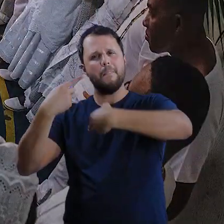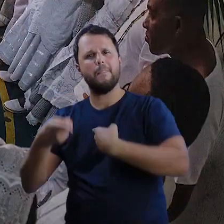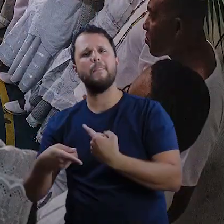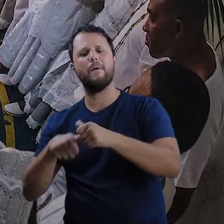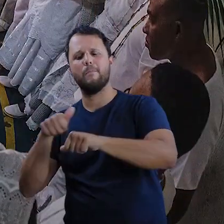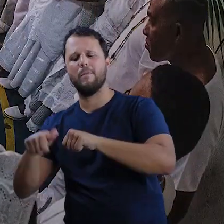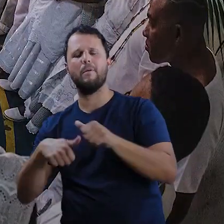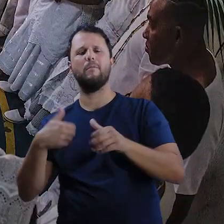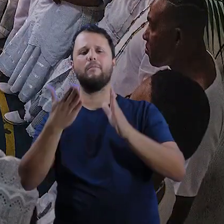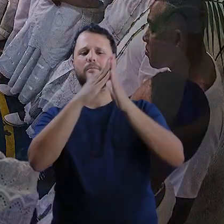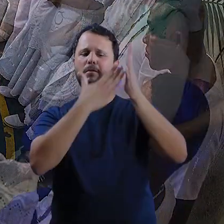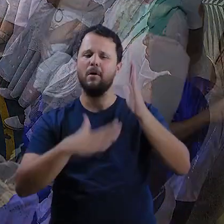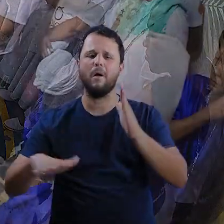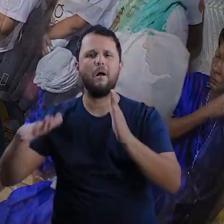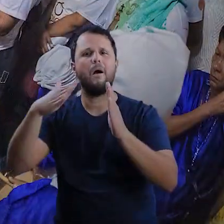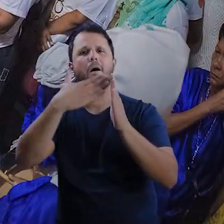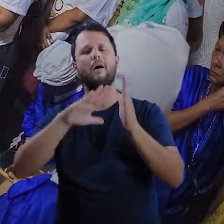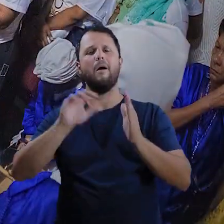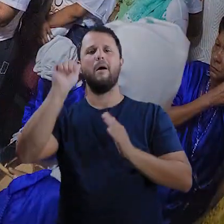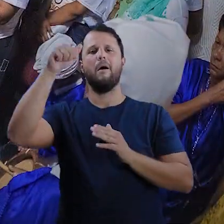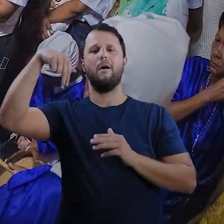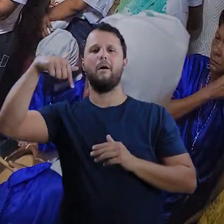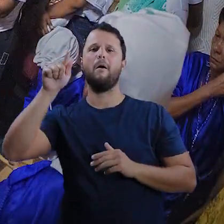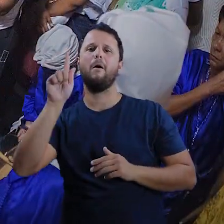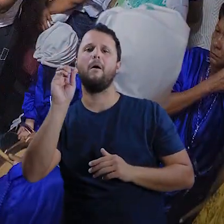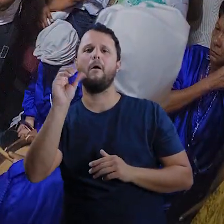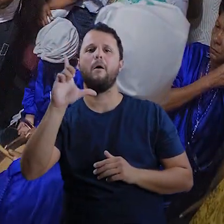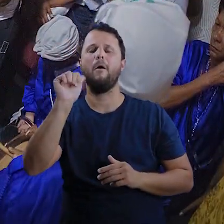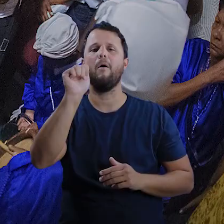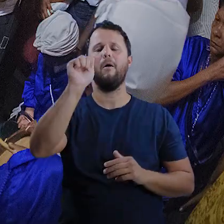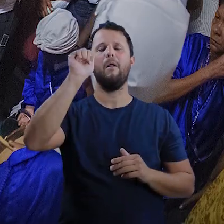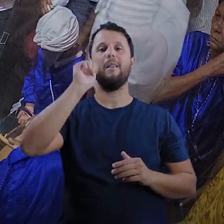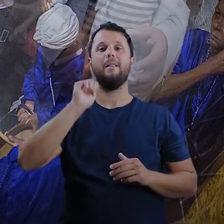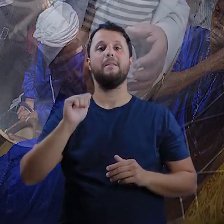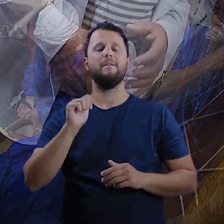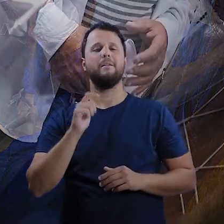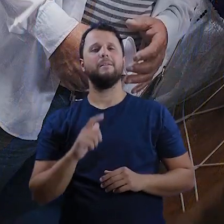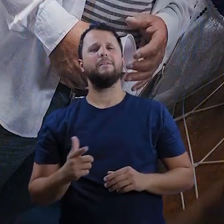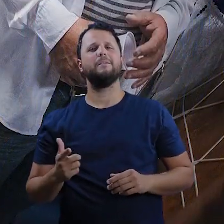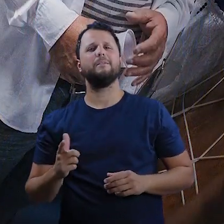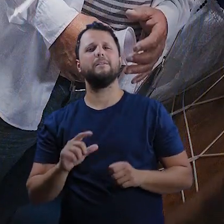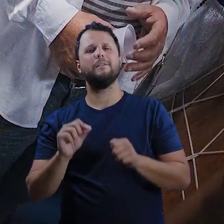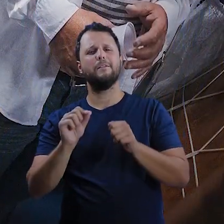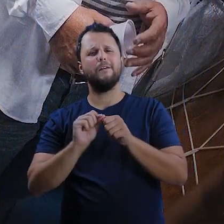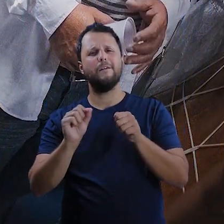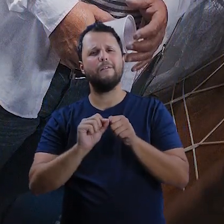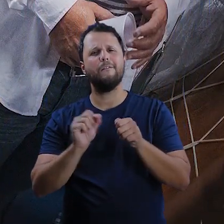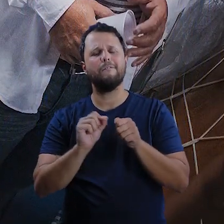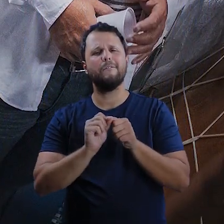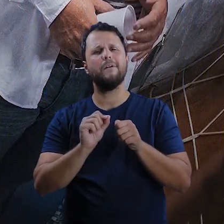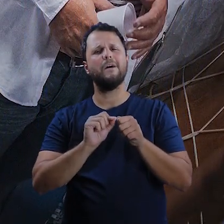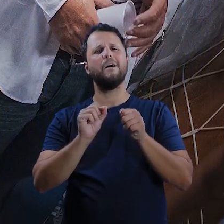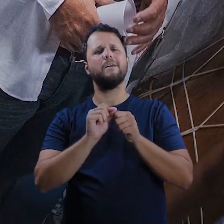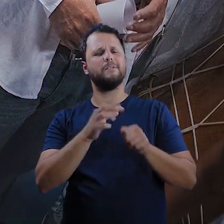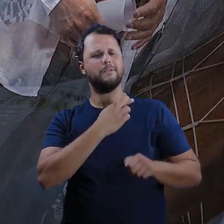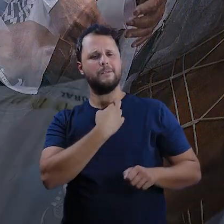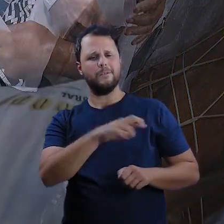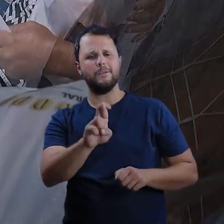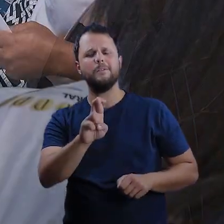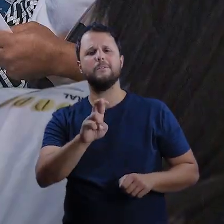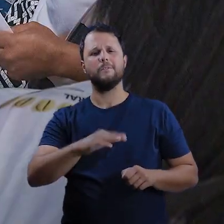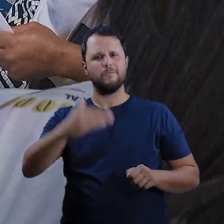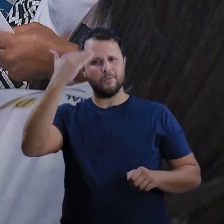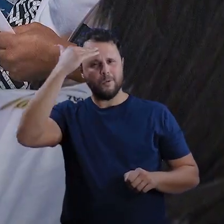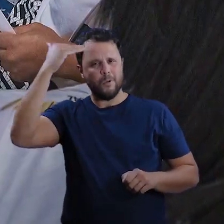transformada em terreiro de candomblé angola. A dinâmica cultural do grupo é pontuada pelos rituais do candomblé, bem como